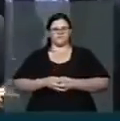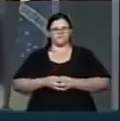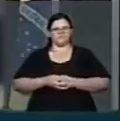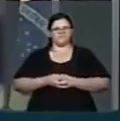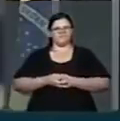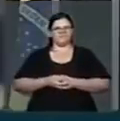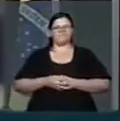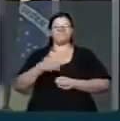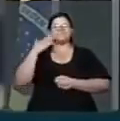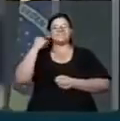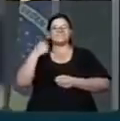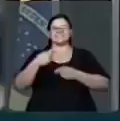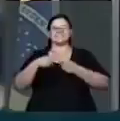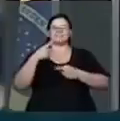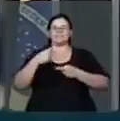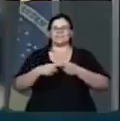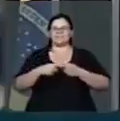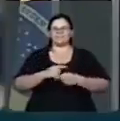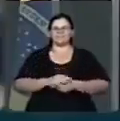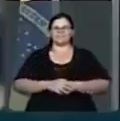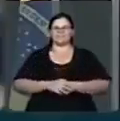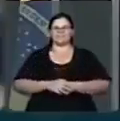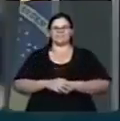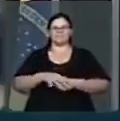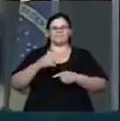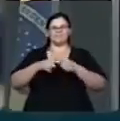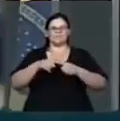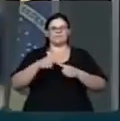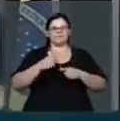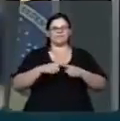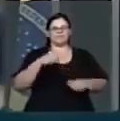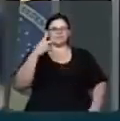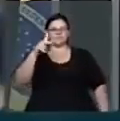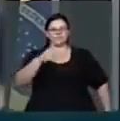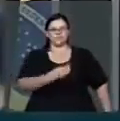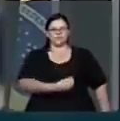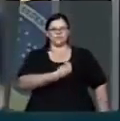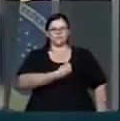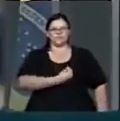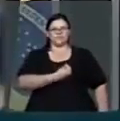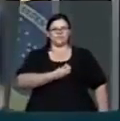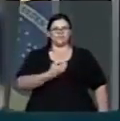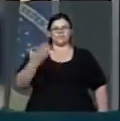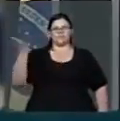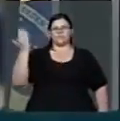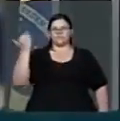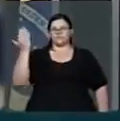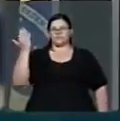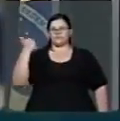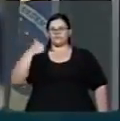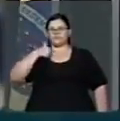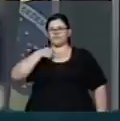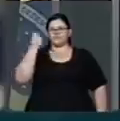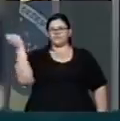Sabe por quê? Porque sua vida pregressa, me credencia a falar isso.